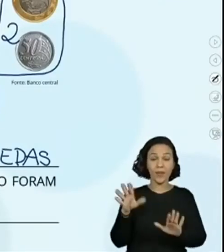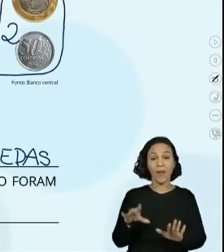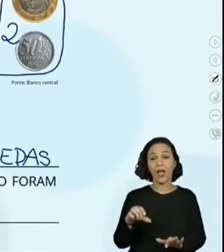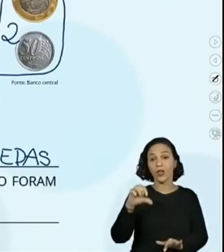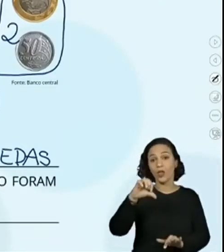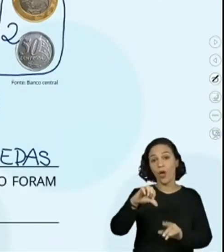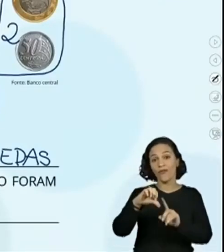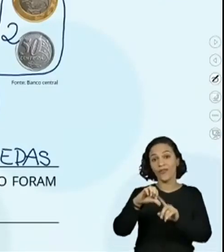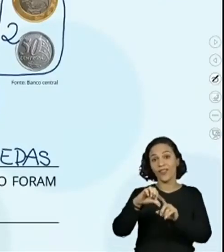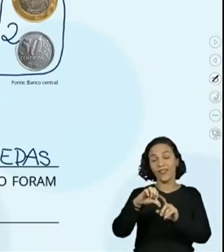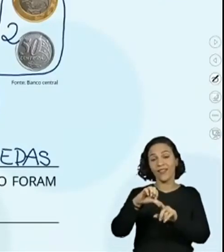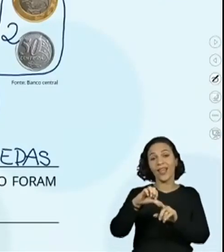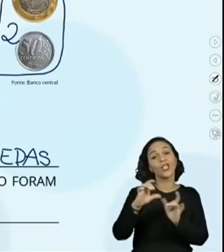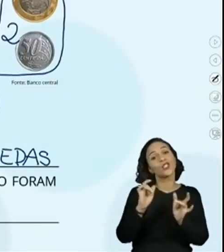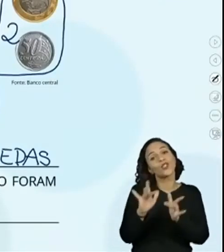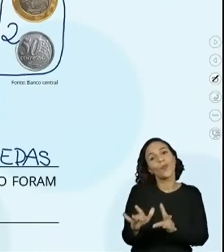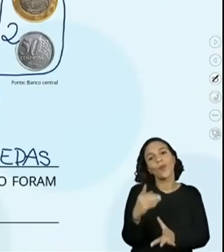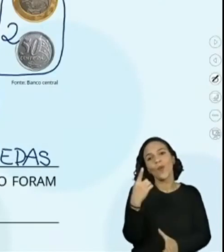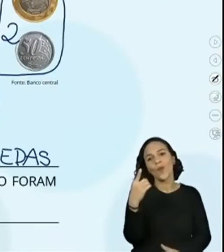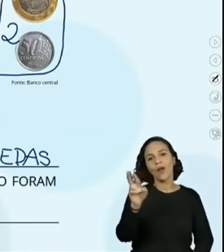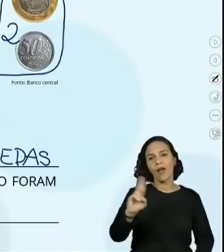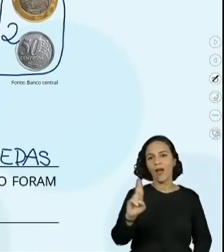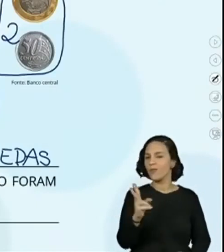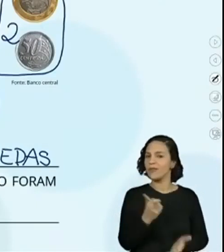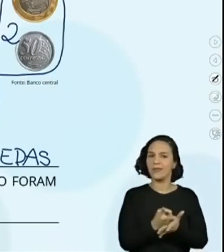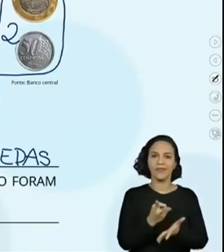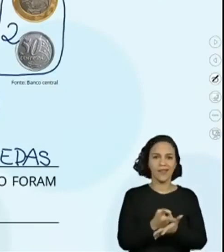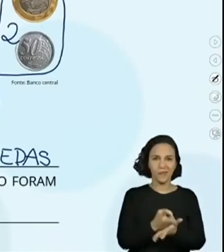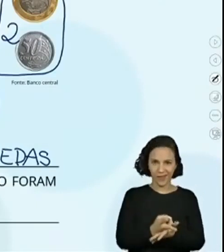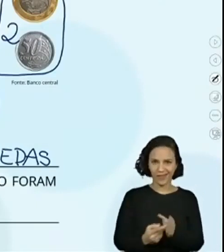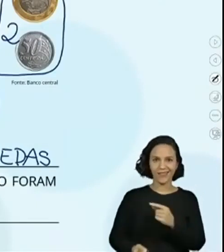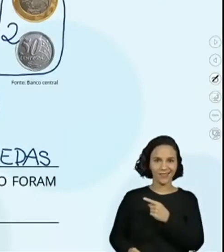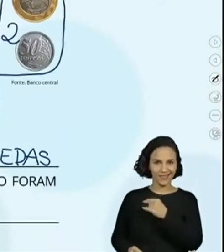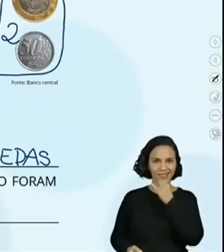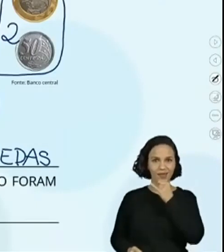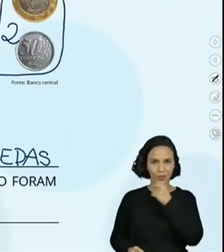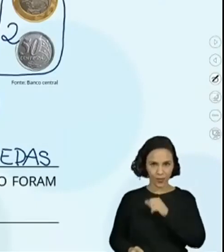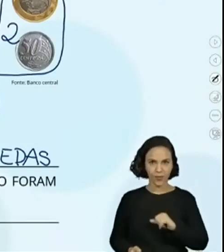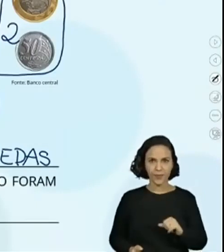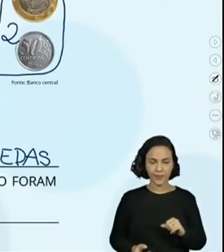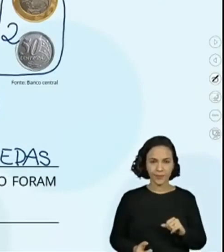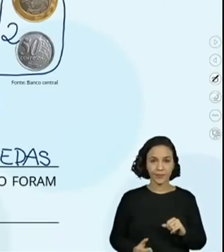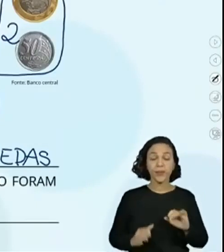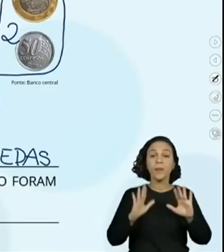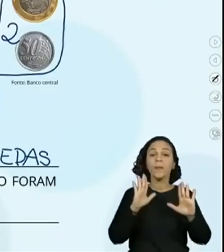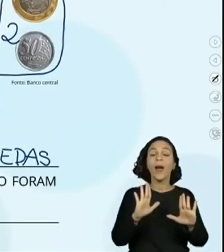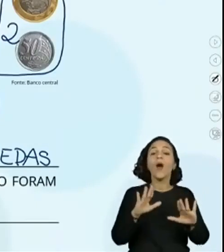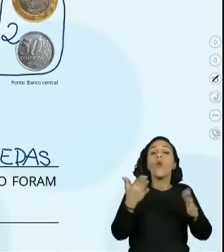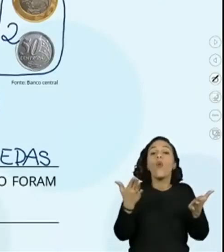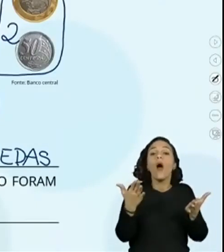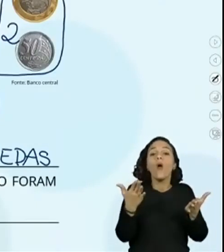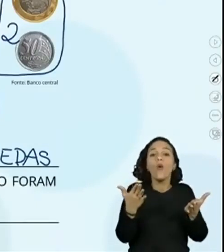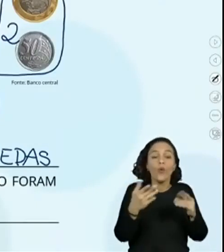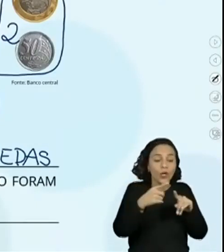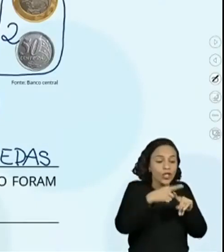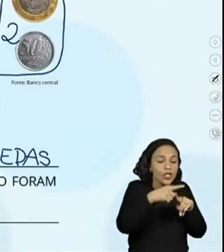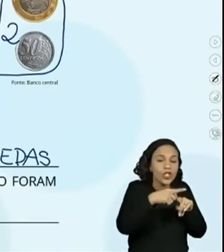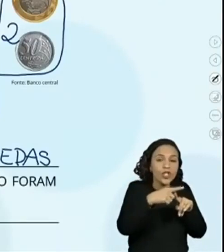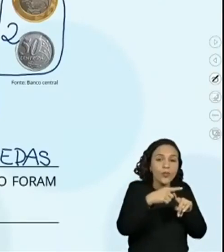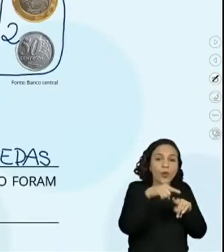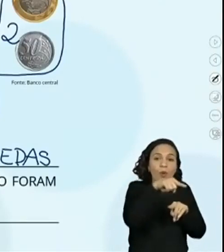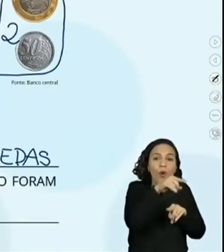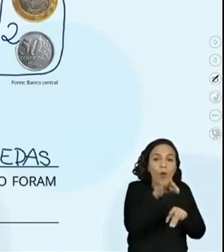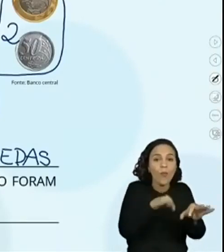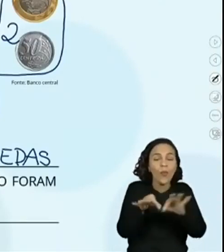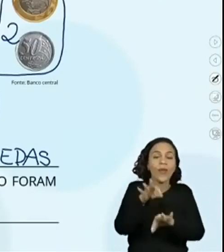nove reais, sempre vai sobrar um real. Agora, o tipo de moeda que vai sobrar, isso depende do